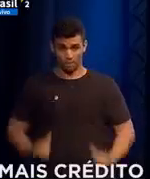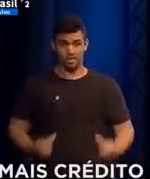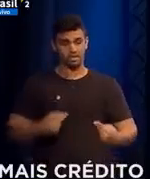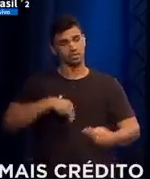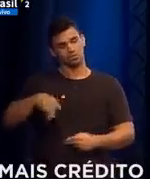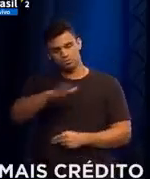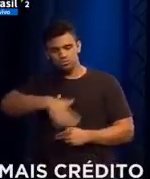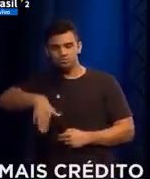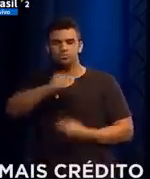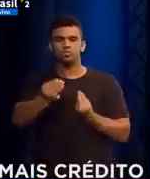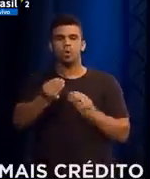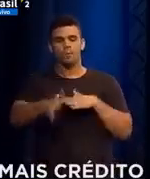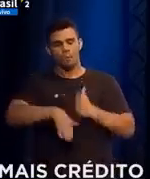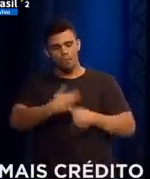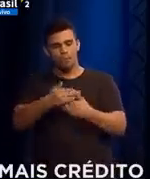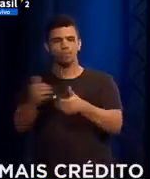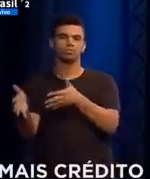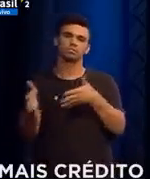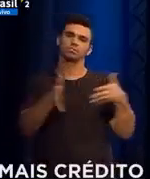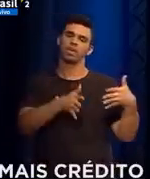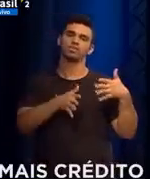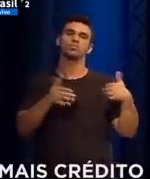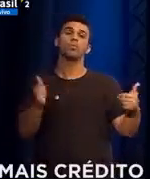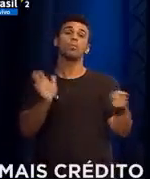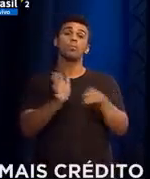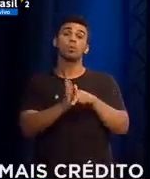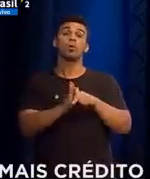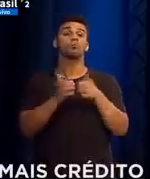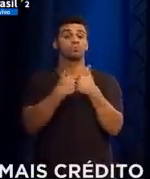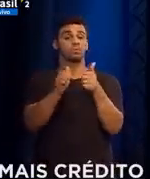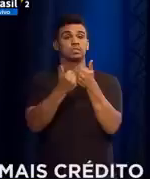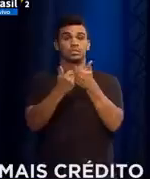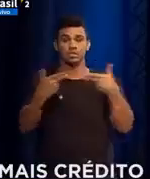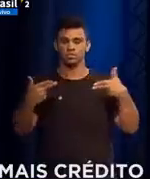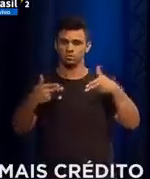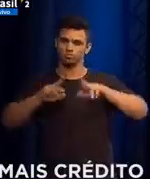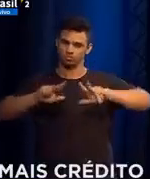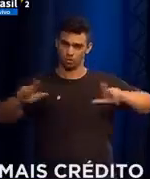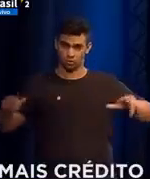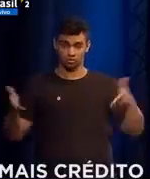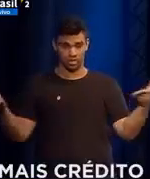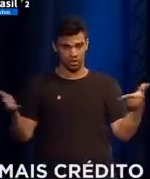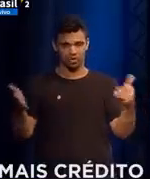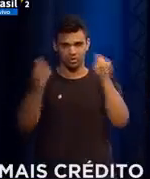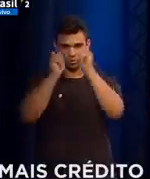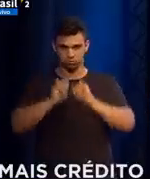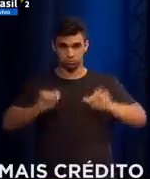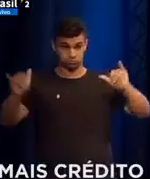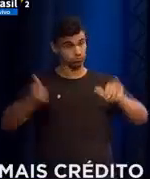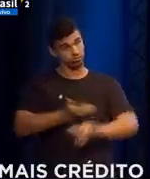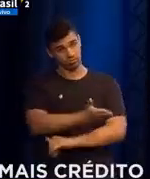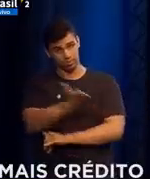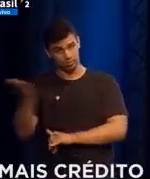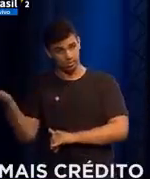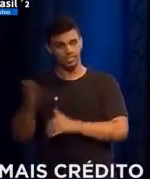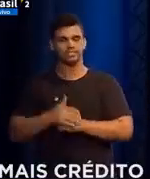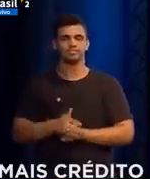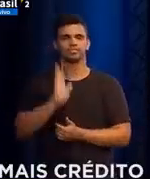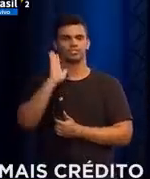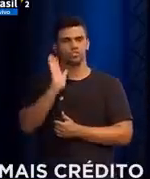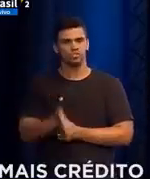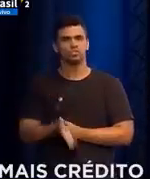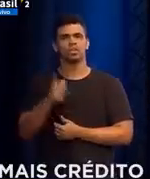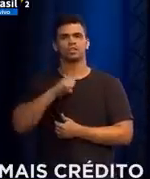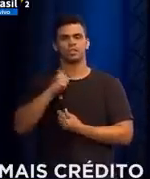humana do processo de transportes. É exatamente isso que está sendo anunciado no dia de hoje. Estamos tomando conta das